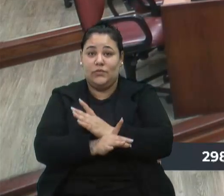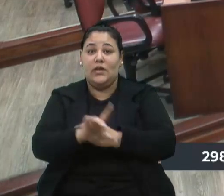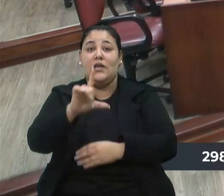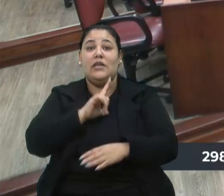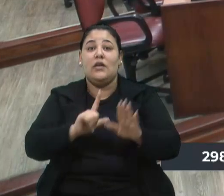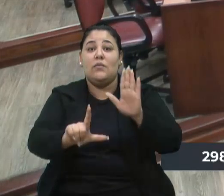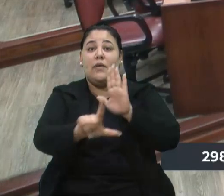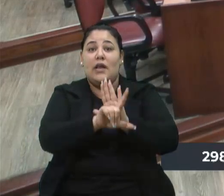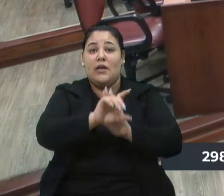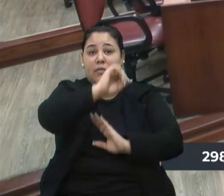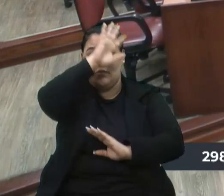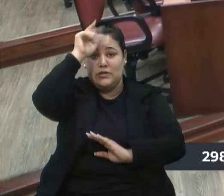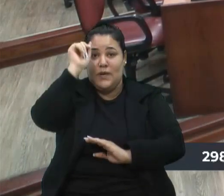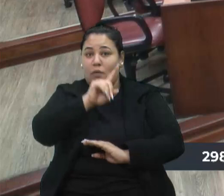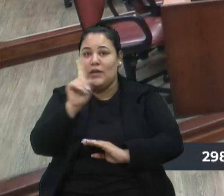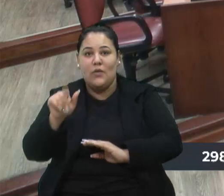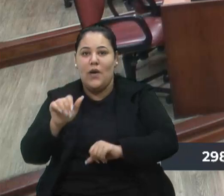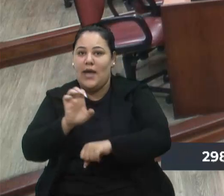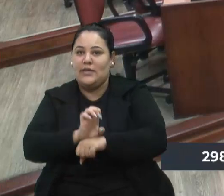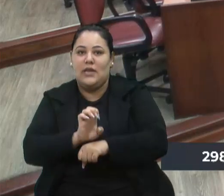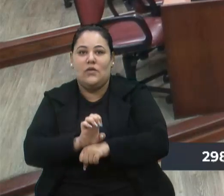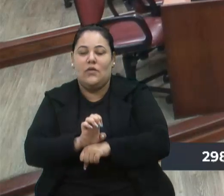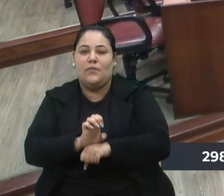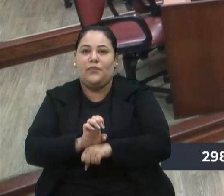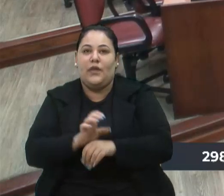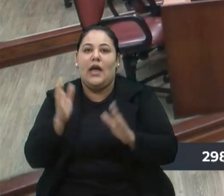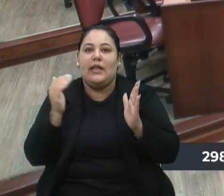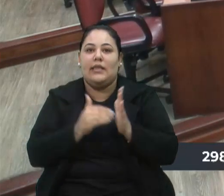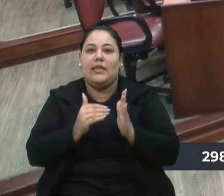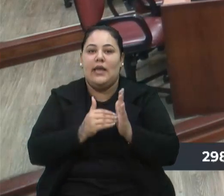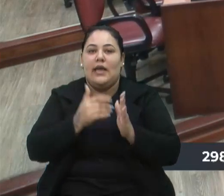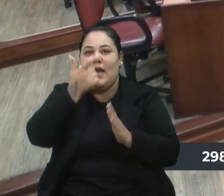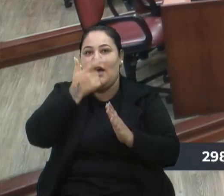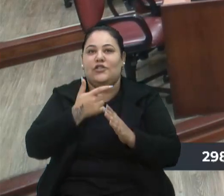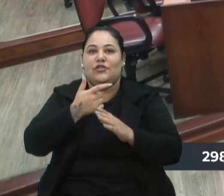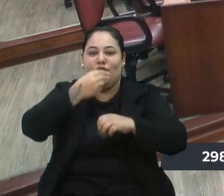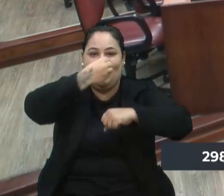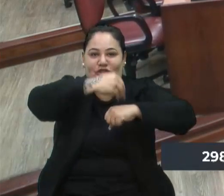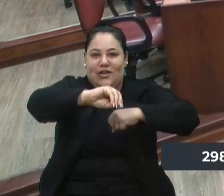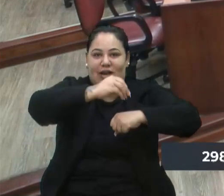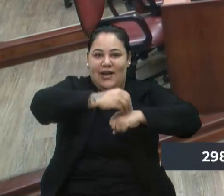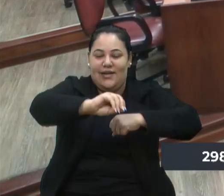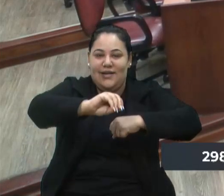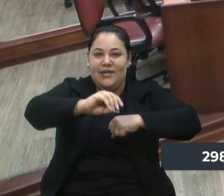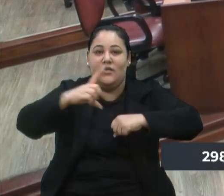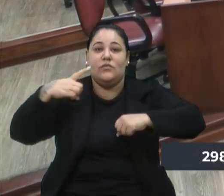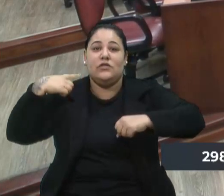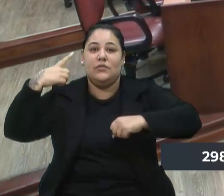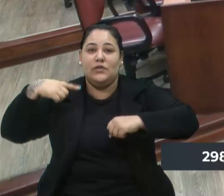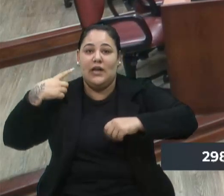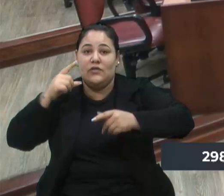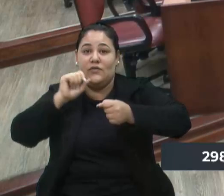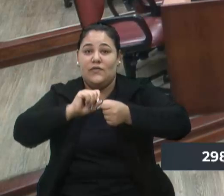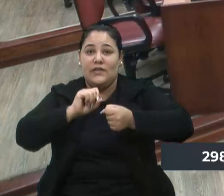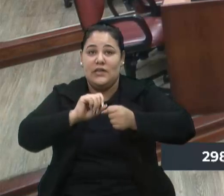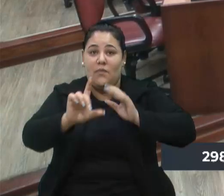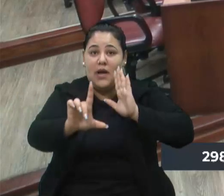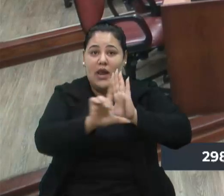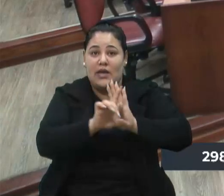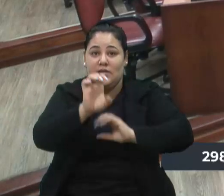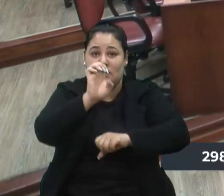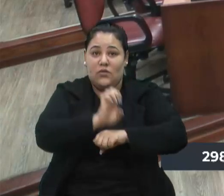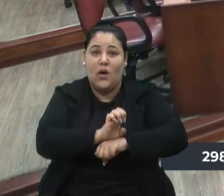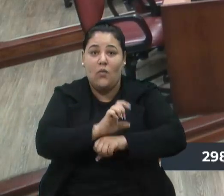municipal, mas não estadual, até acho que vou indicar aos nossos deputados para que façam uma lei estadual também